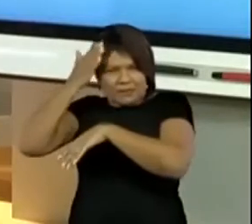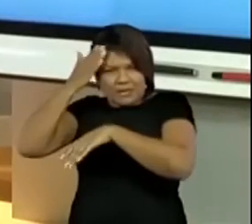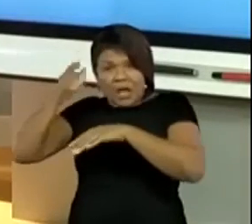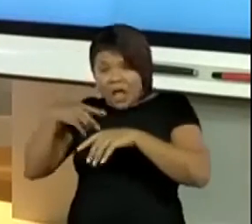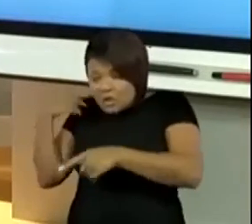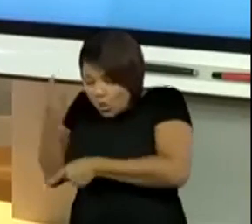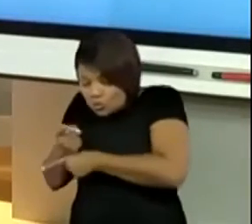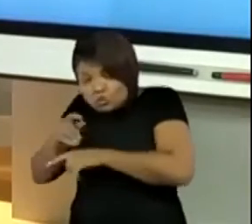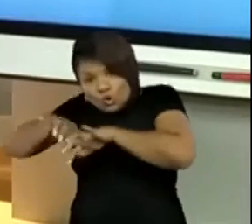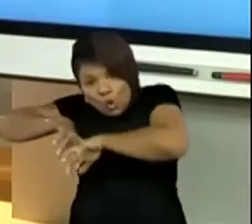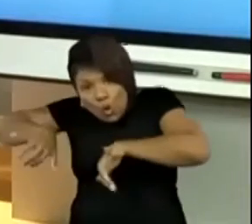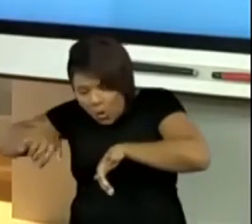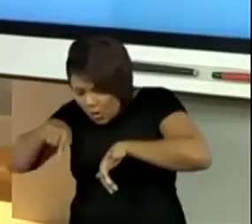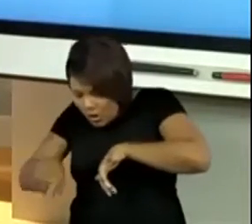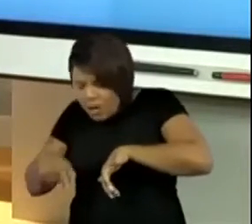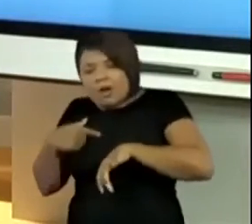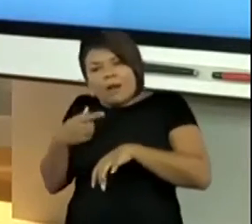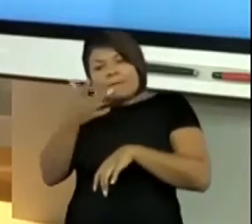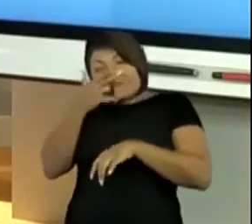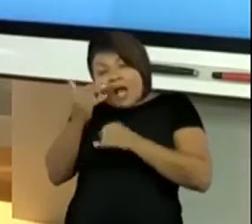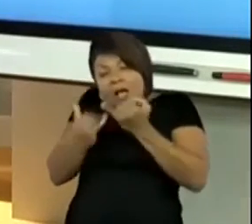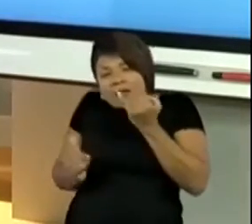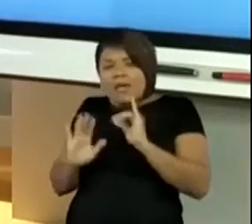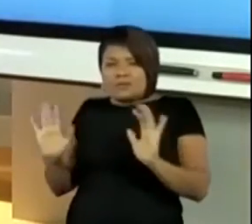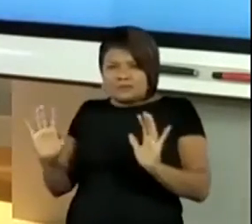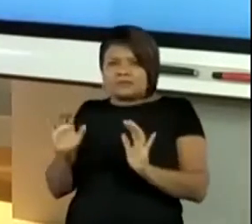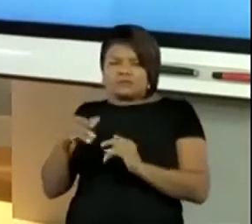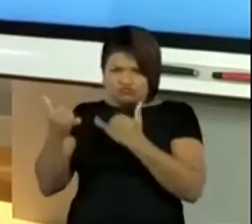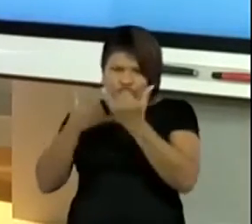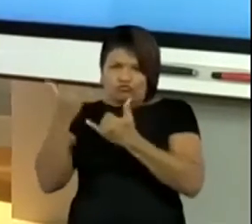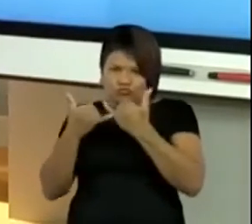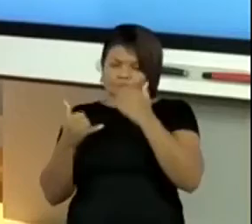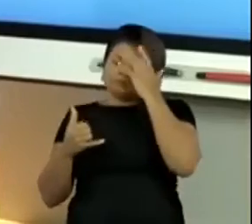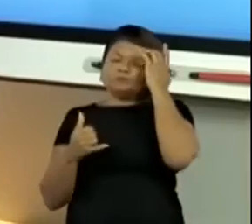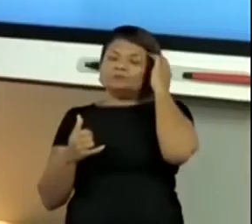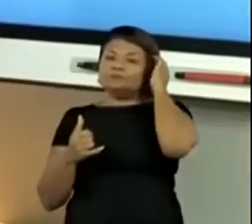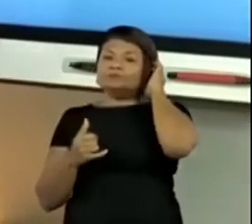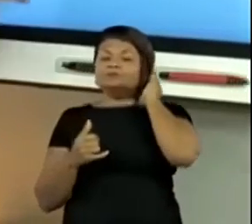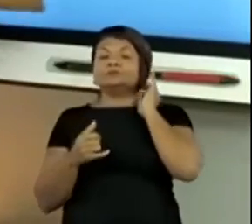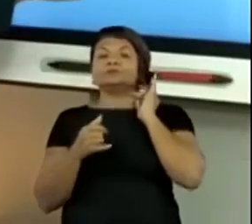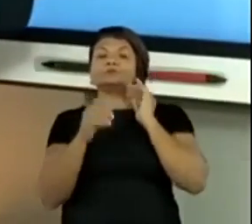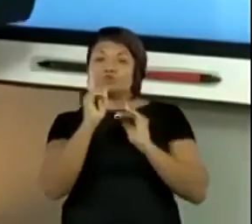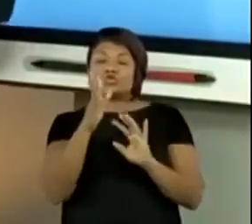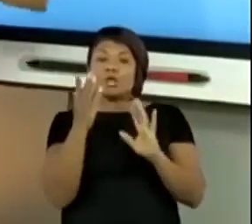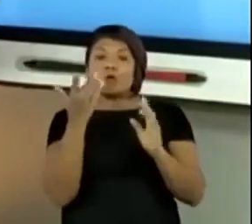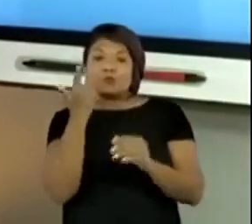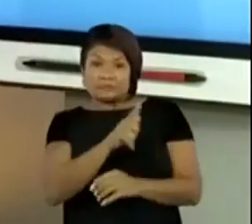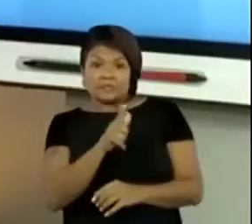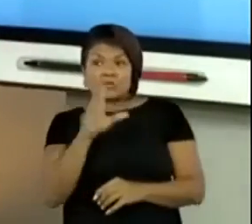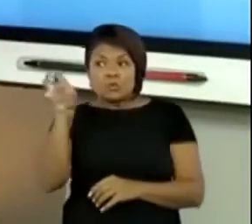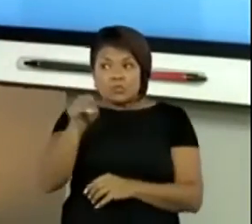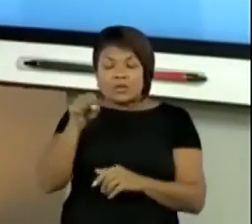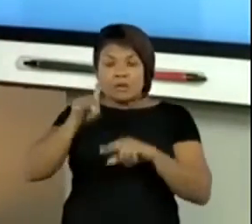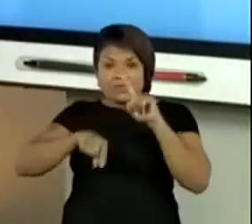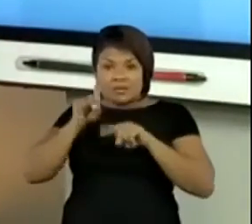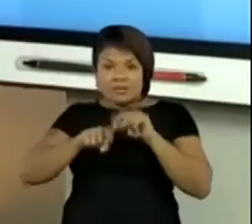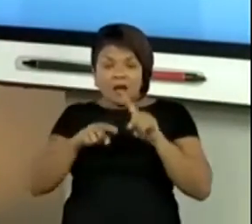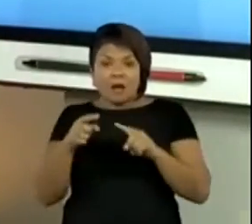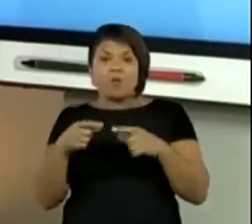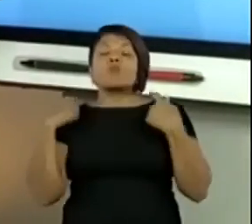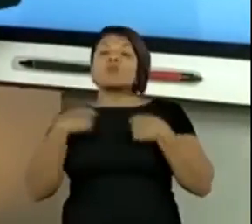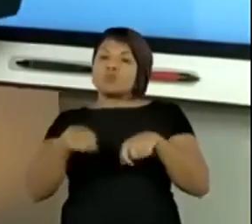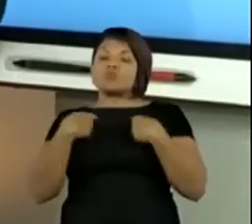Então, vamos lá. Será que já conseguiu construir, já conseguiu pegar o material? Então, vamos lá. A partir do momento, agora eu vou precisar da